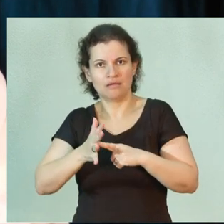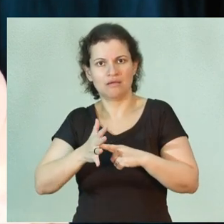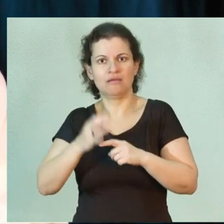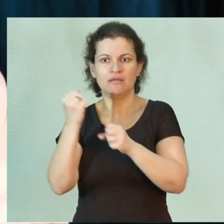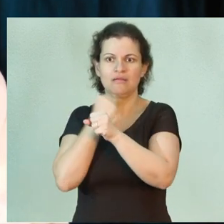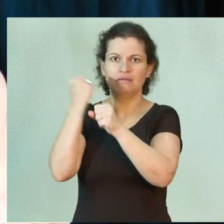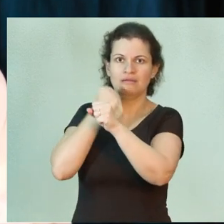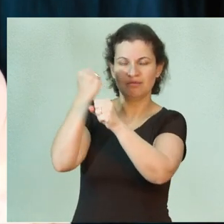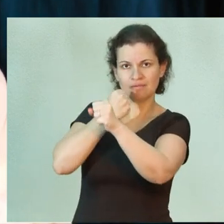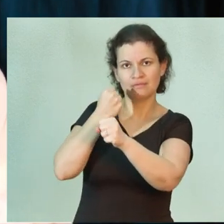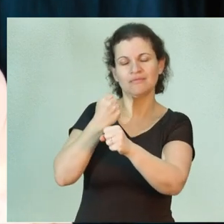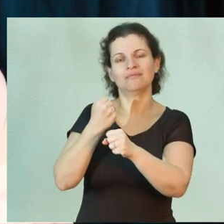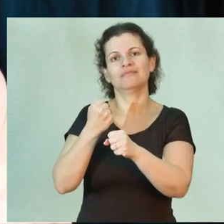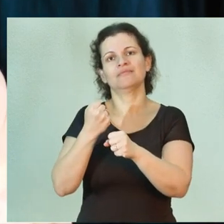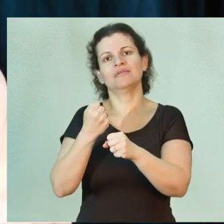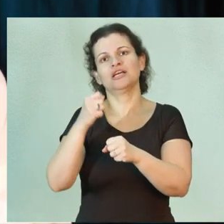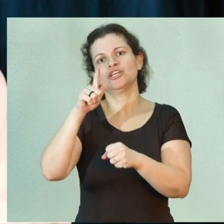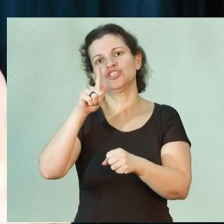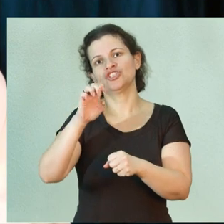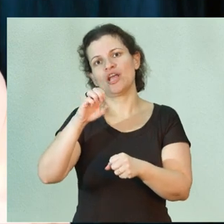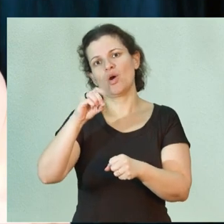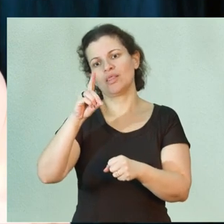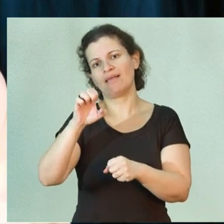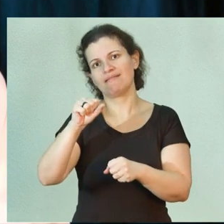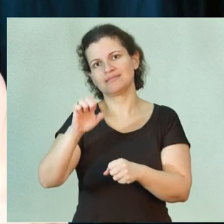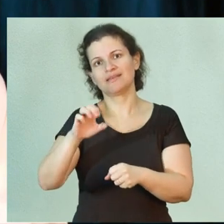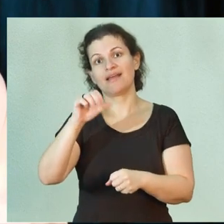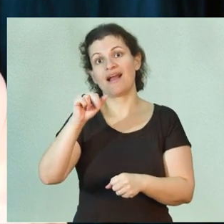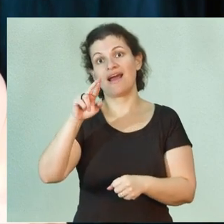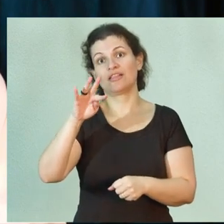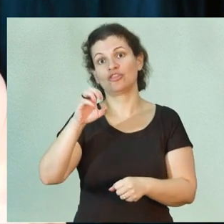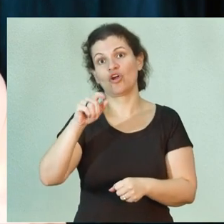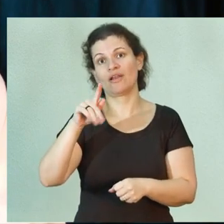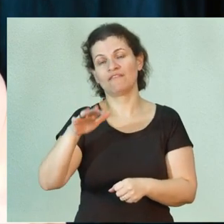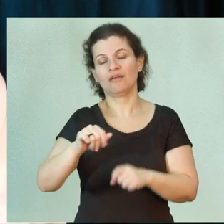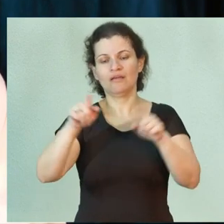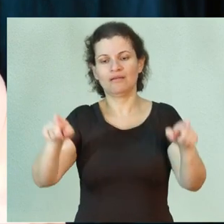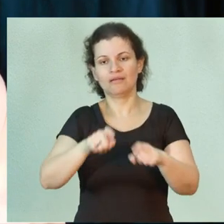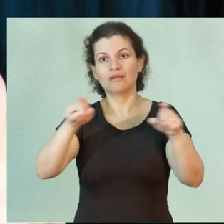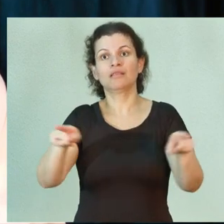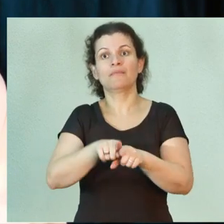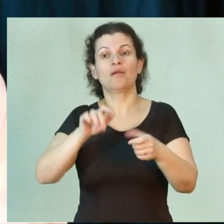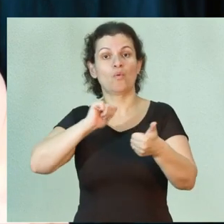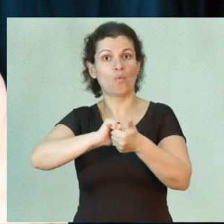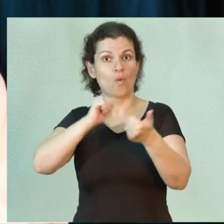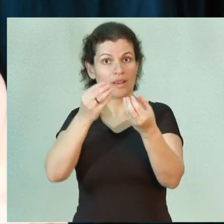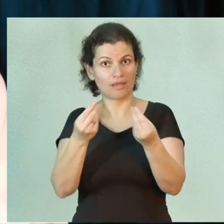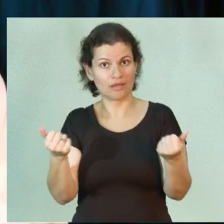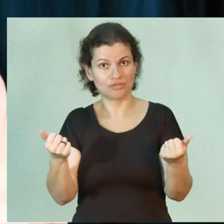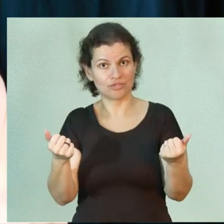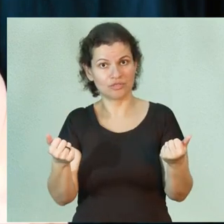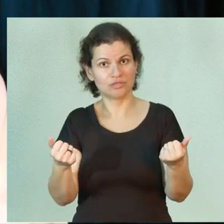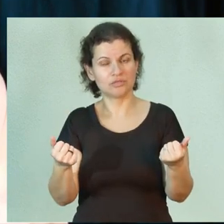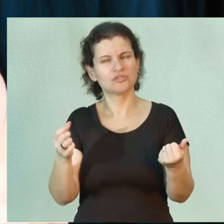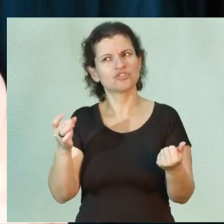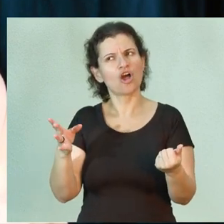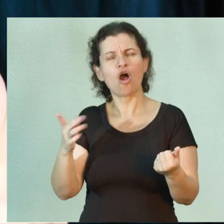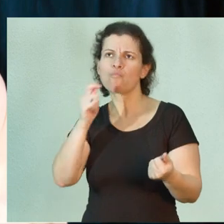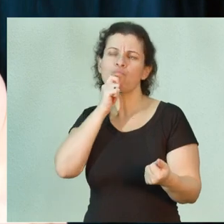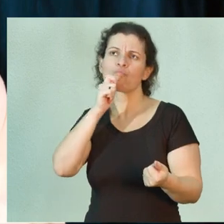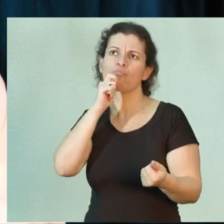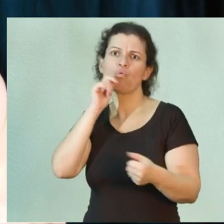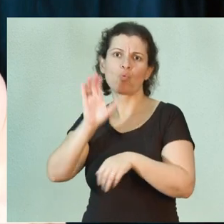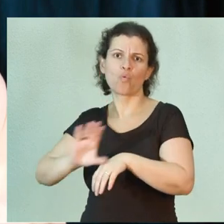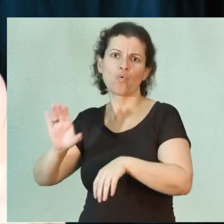edificações, geodese, cartografia, informática e qualidade. Com exceção do curso de